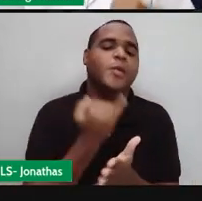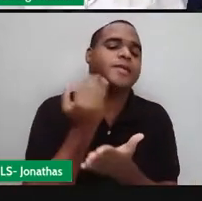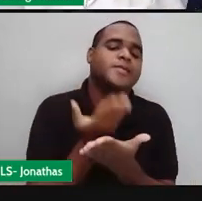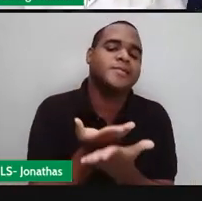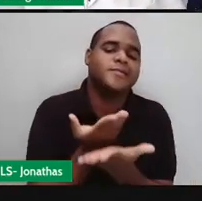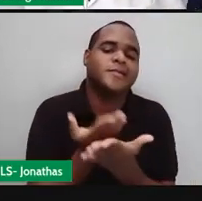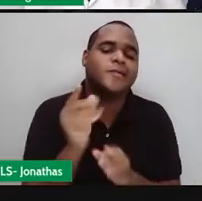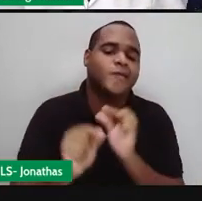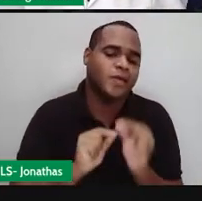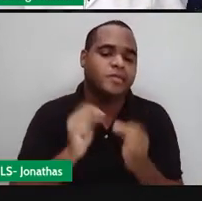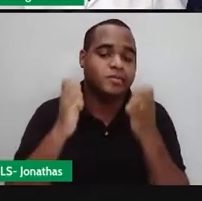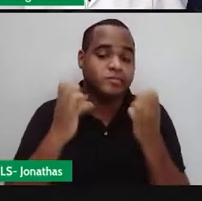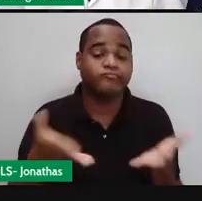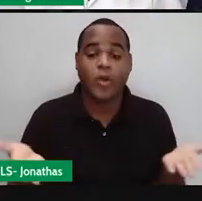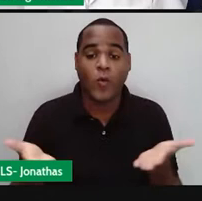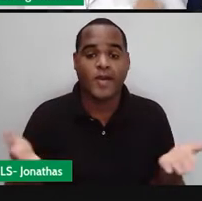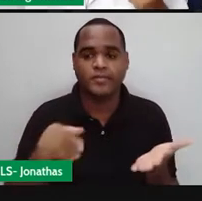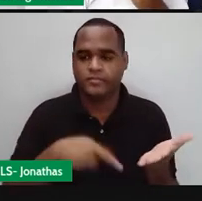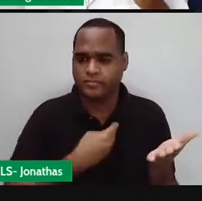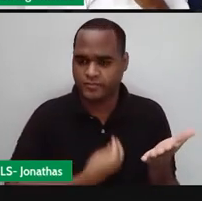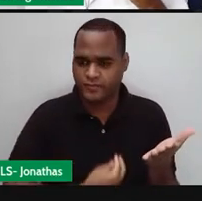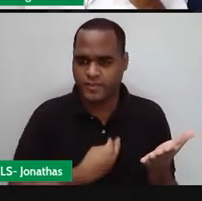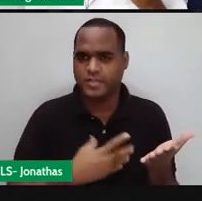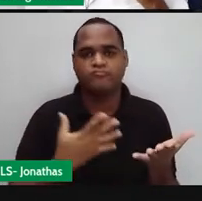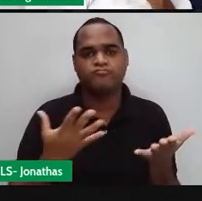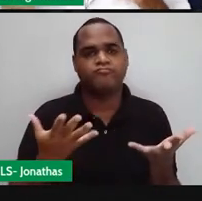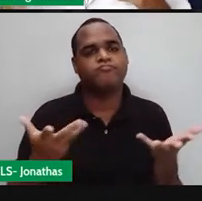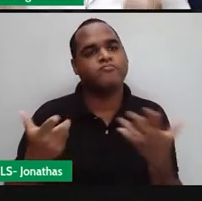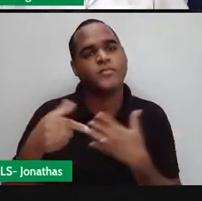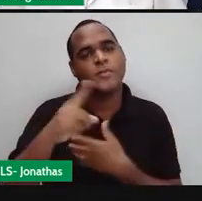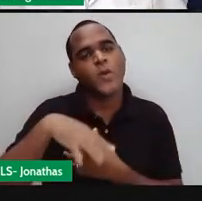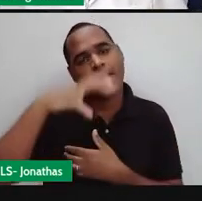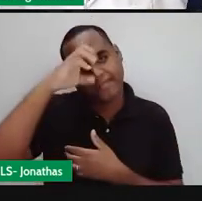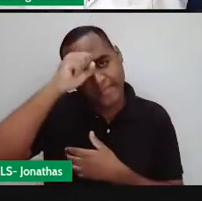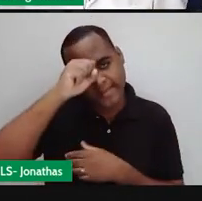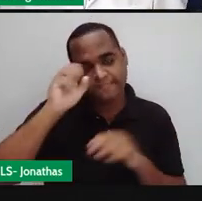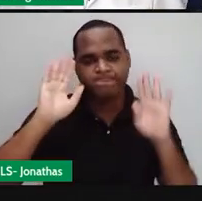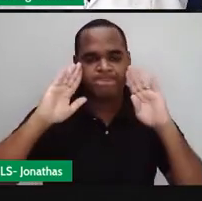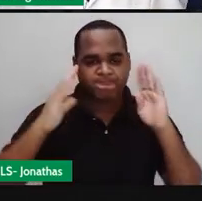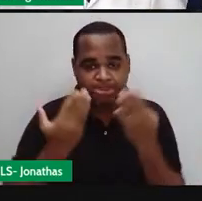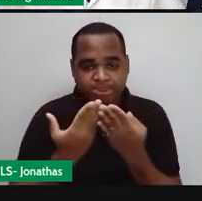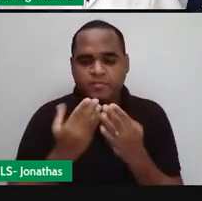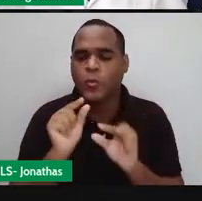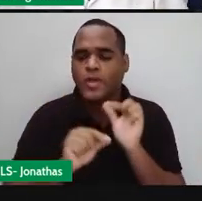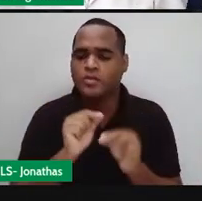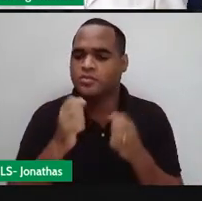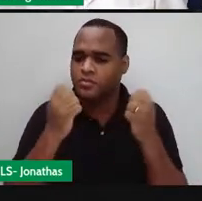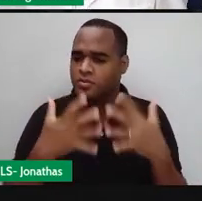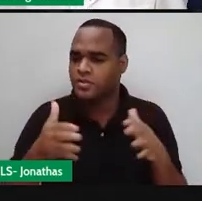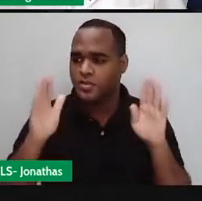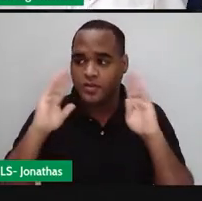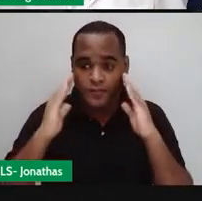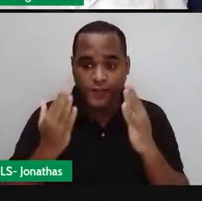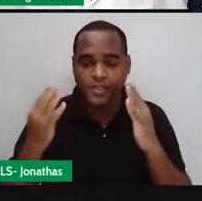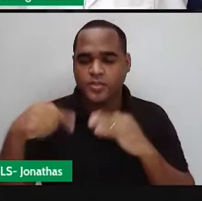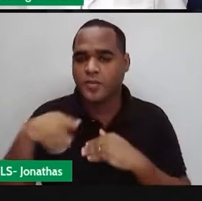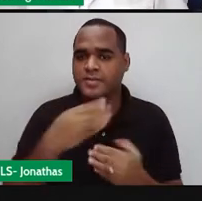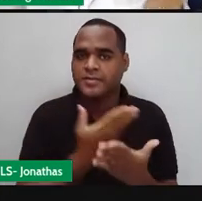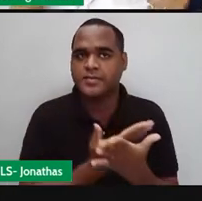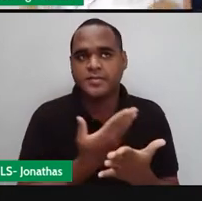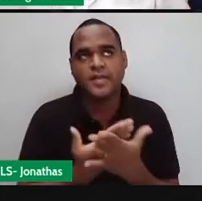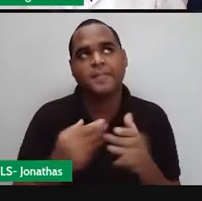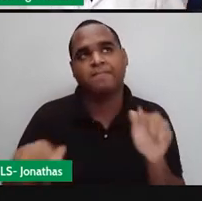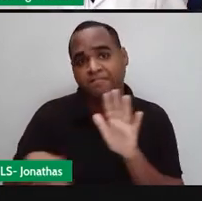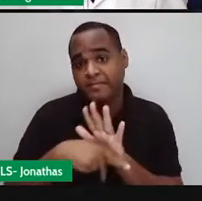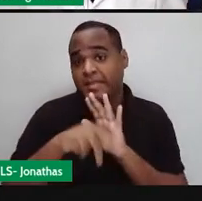Então, nessa aula, né? A gente precisa ter esse foco, que o que a gente vai estudar faz parte da geometria